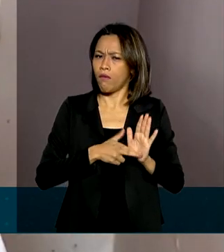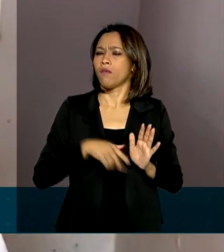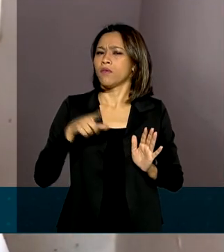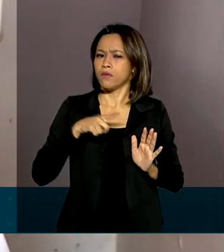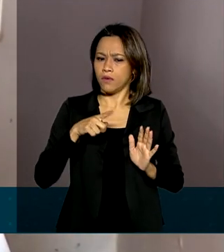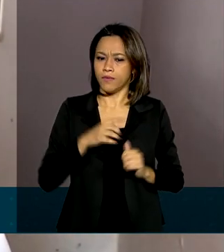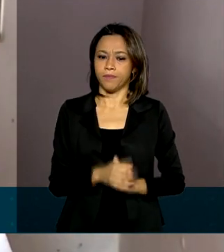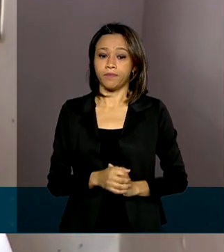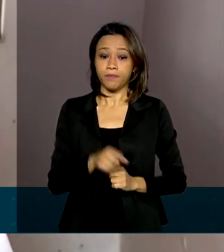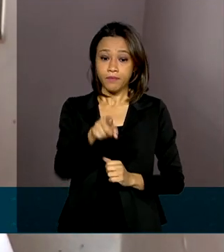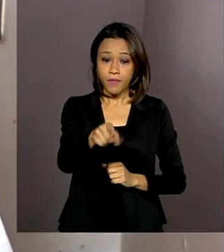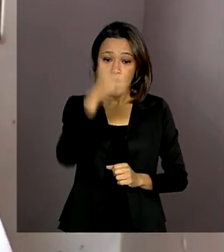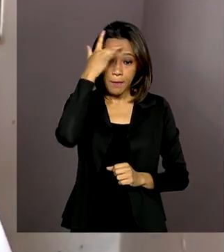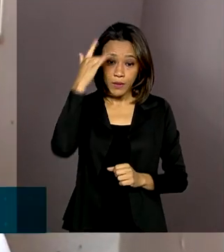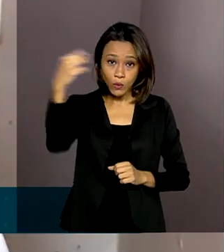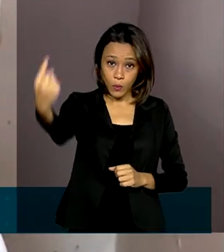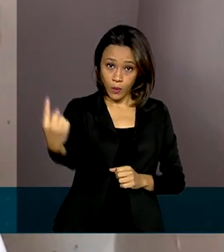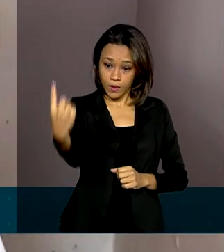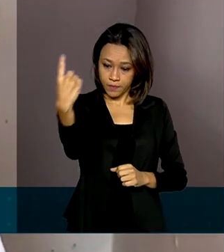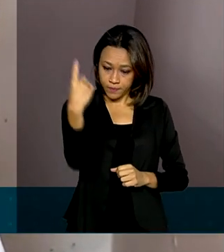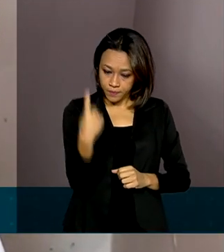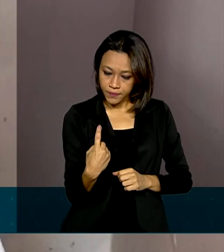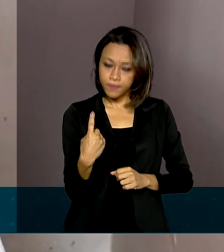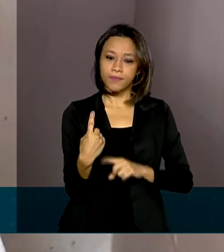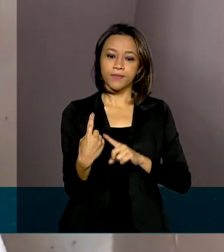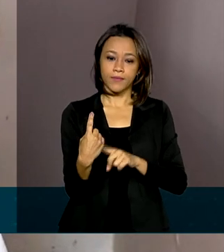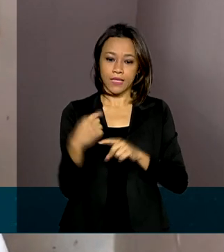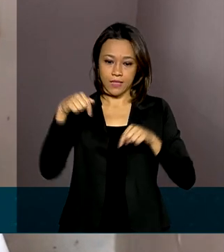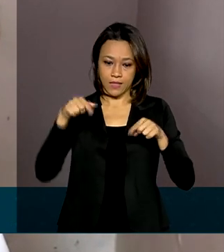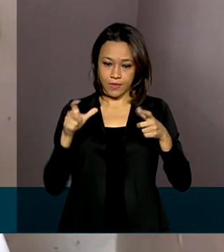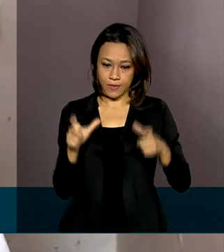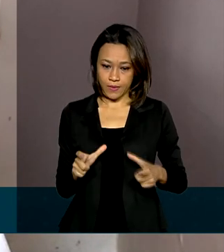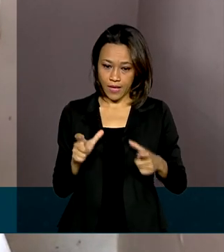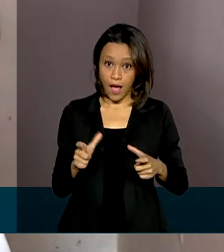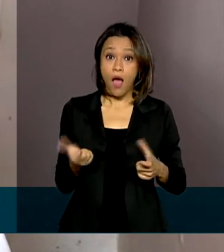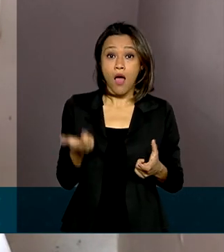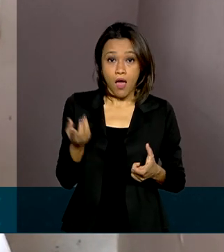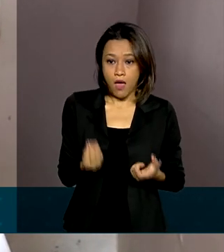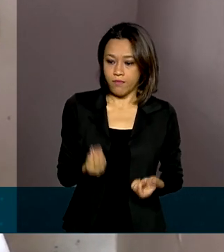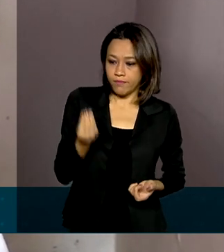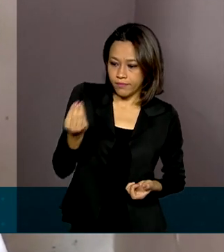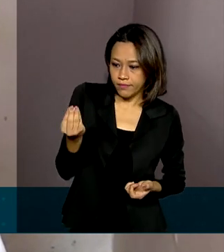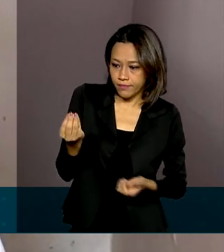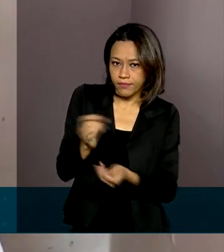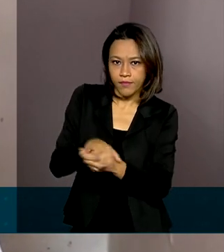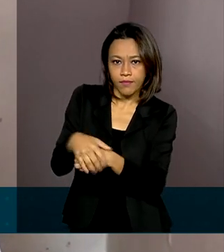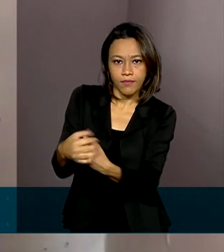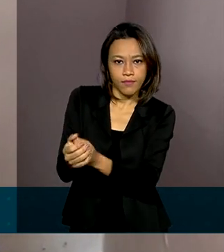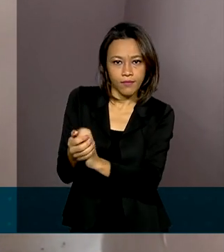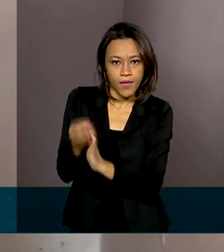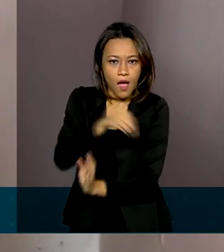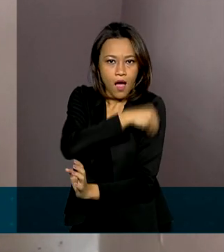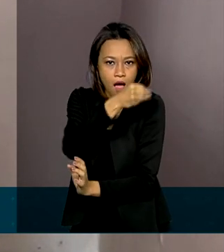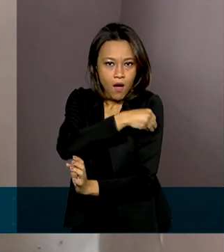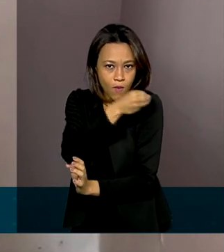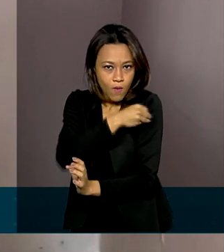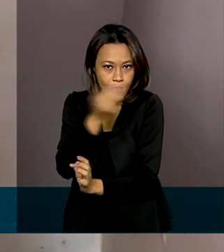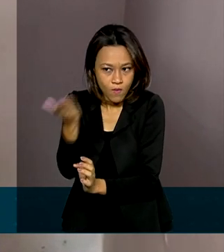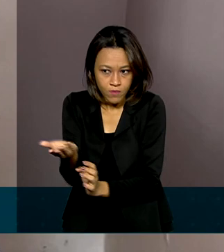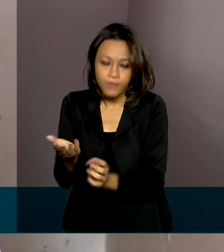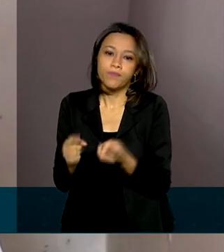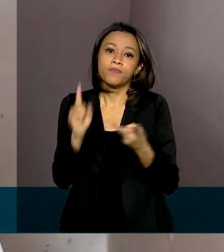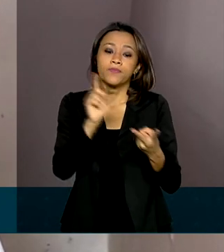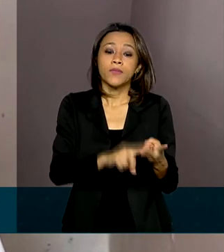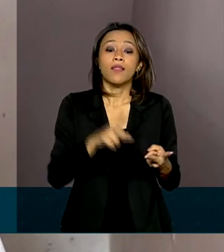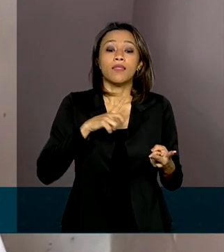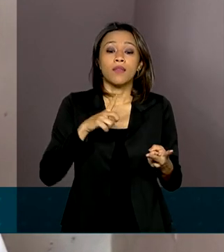Assim que o acolhido é recebido na nossa unidade, é disponibilizado álcool em gel na nossa recepção, também